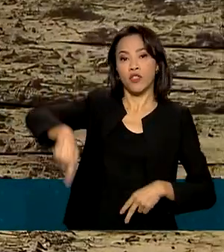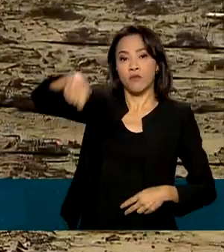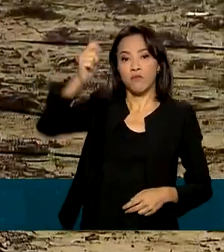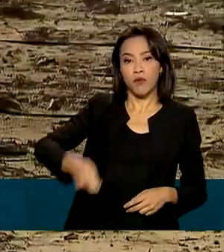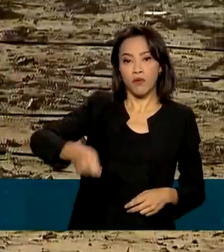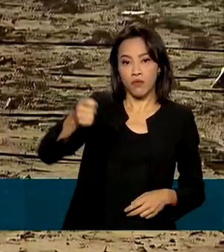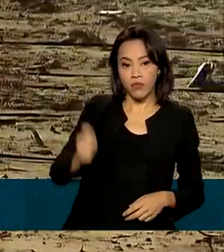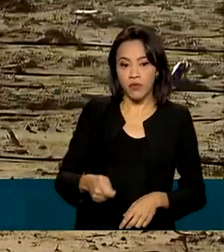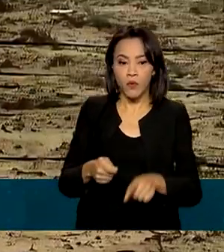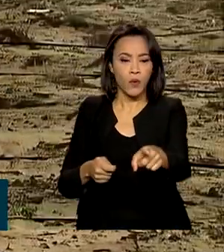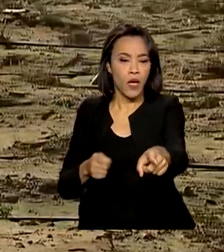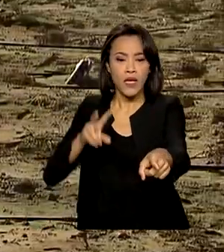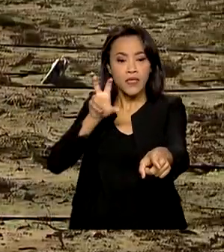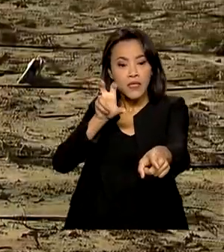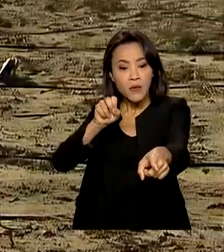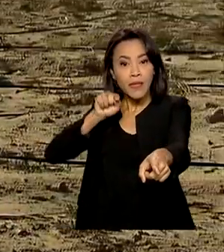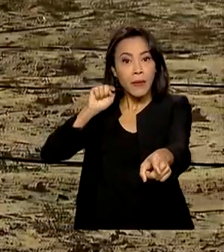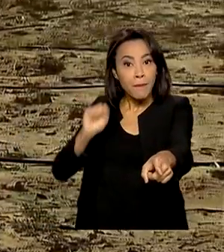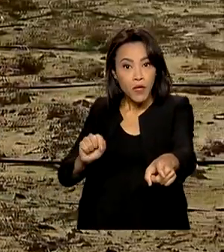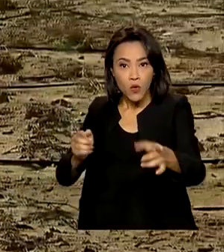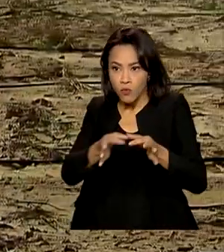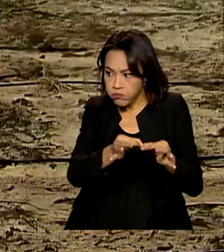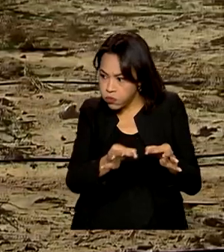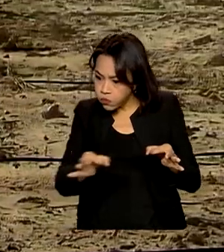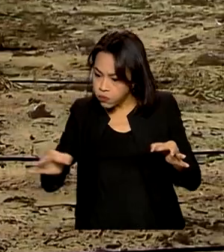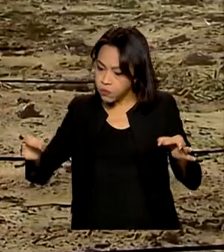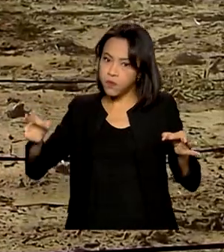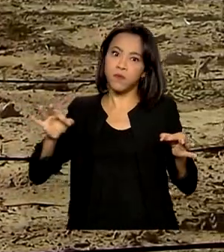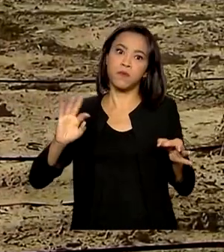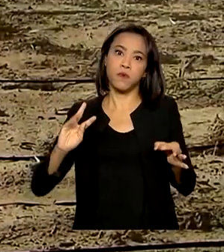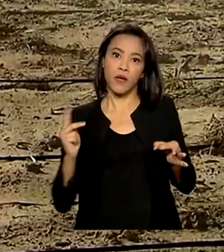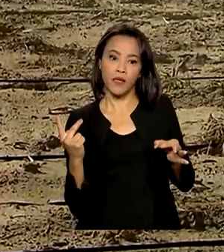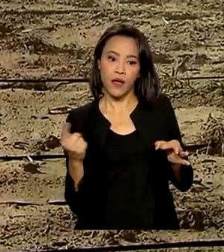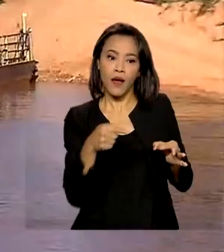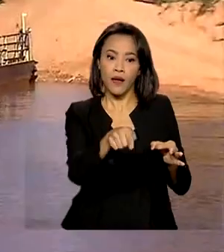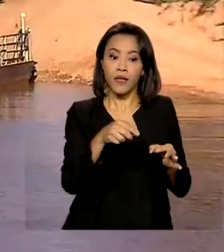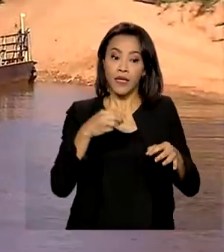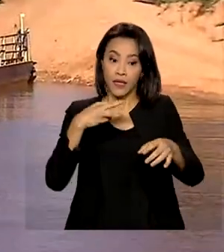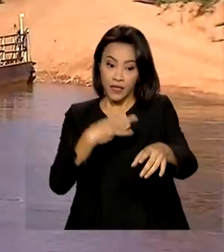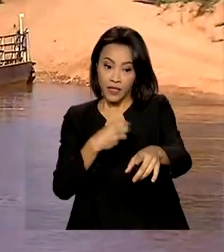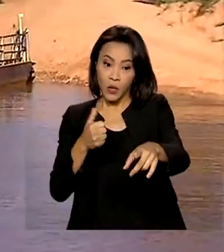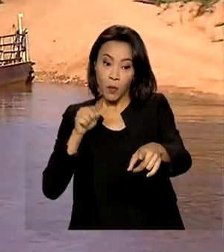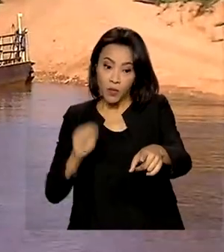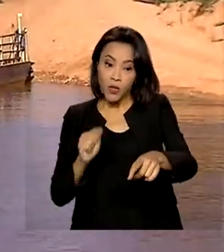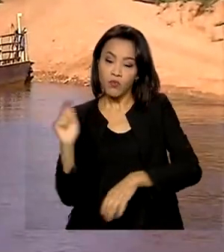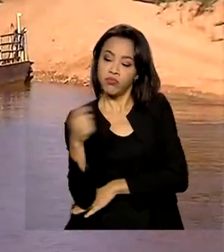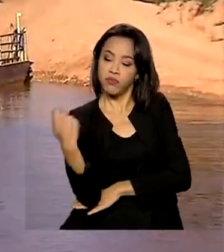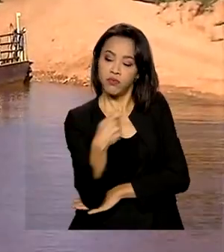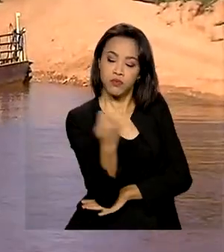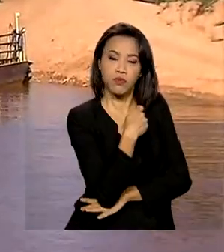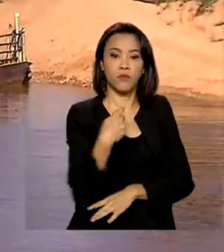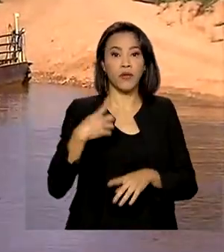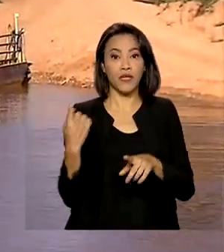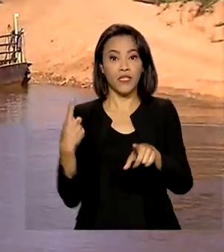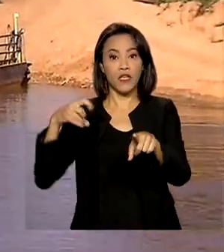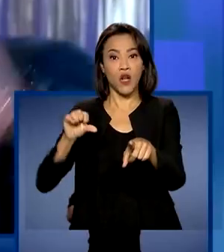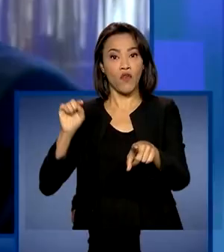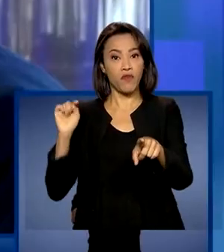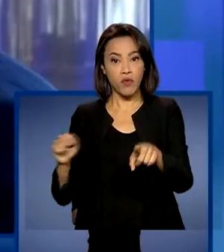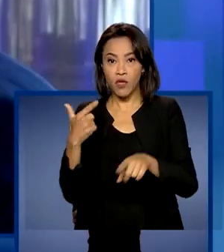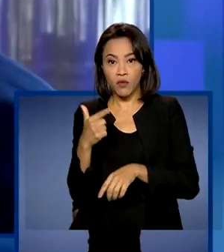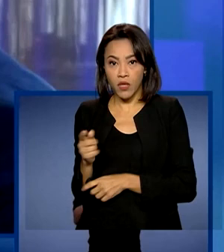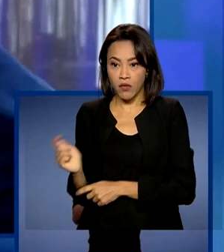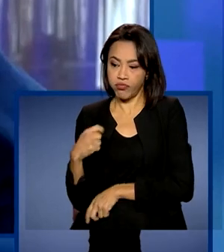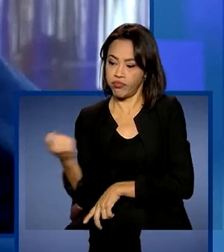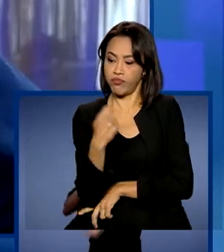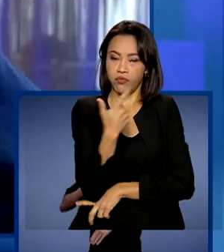correspondem a 50 mil hectares, sendo 31 mil irrigáveis e 19 mil não irrigáveis. A